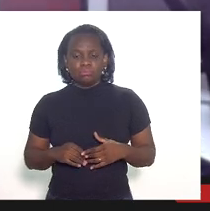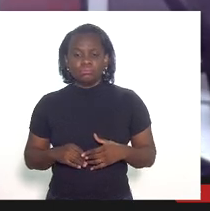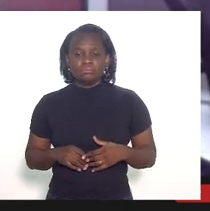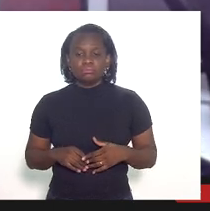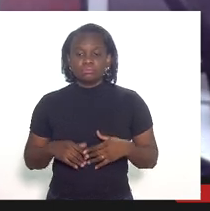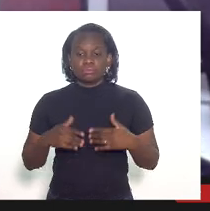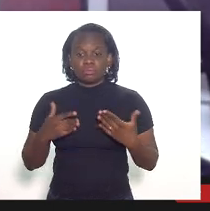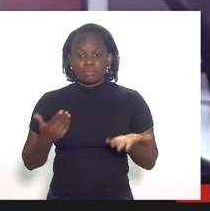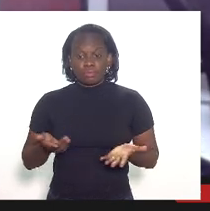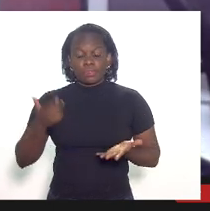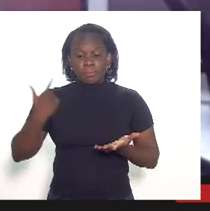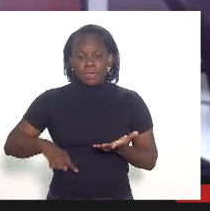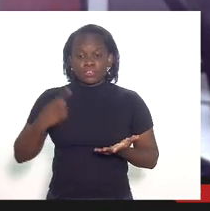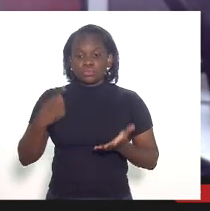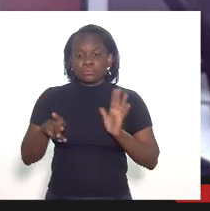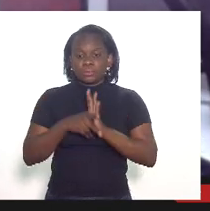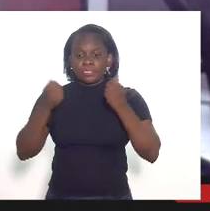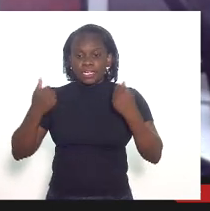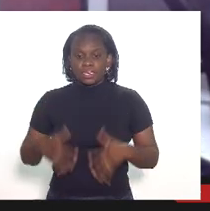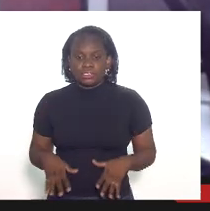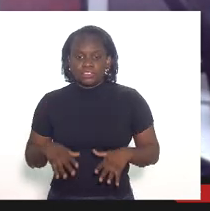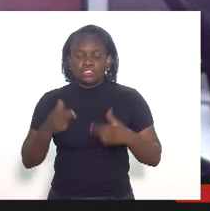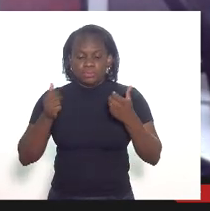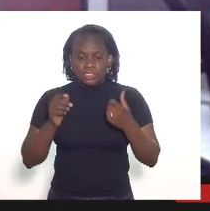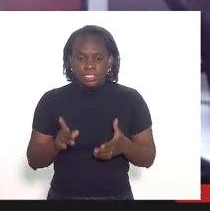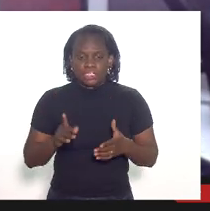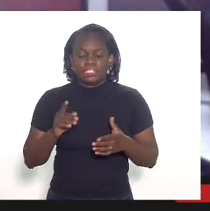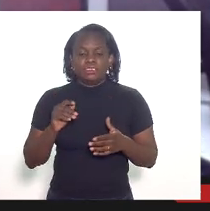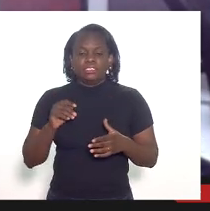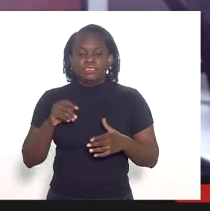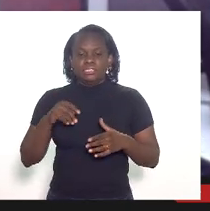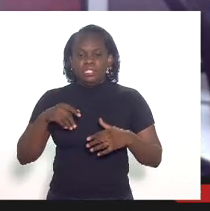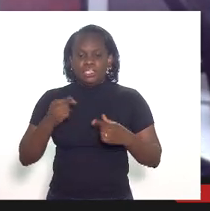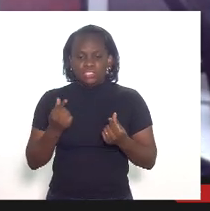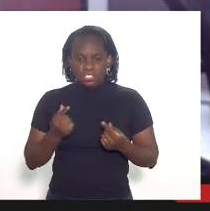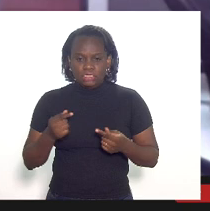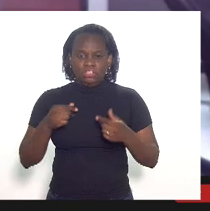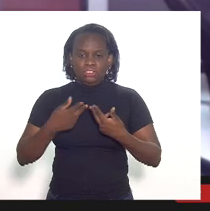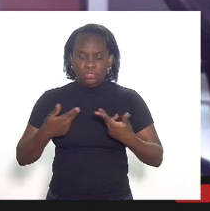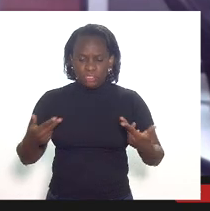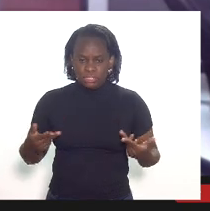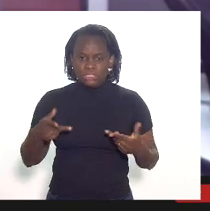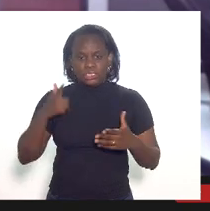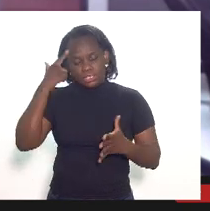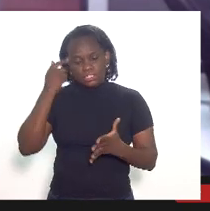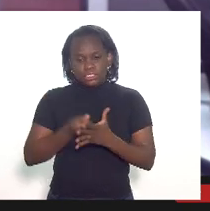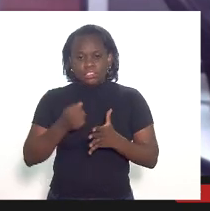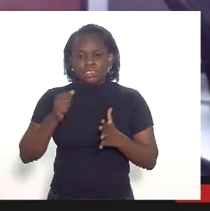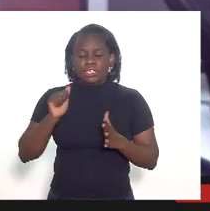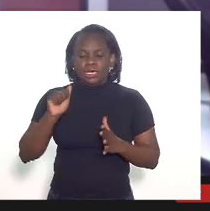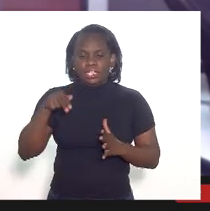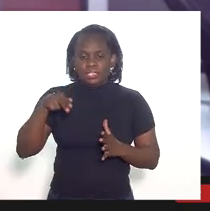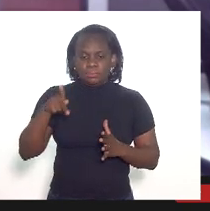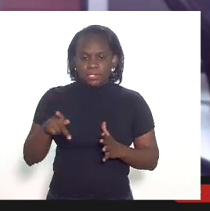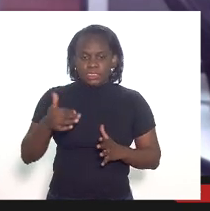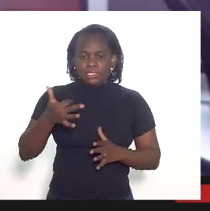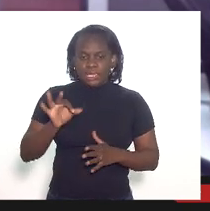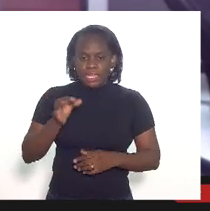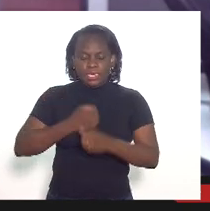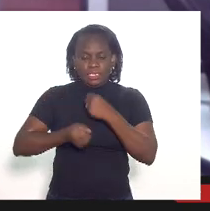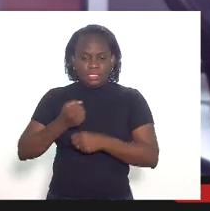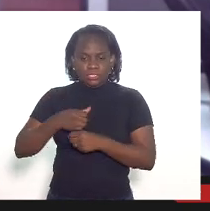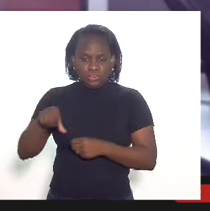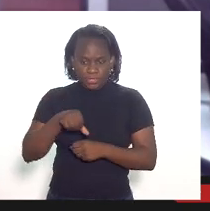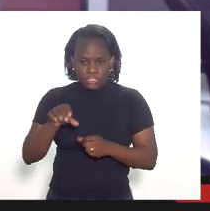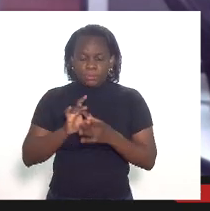mais um item de gasto como eu falei em cargos financeiros a resolução portaria PNP 1099 permitia